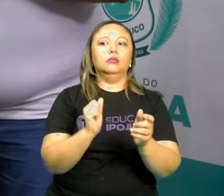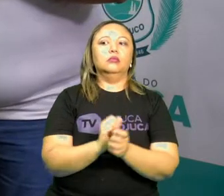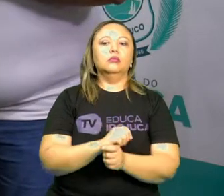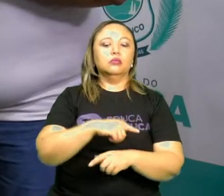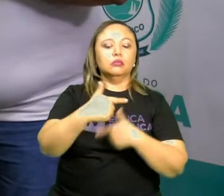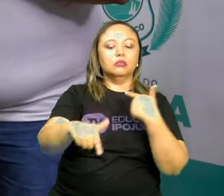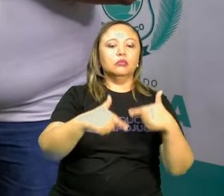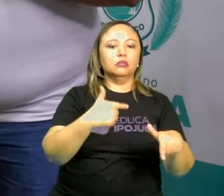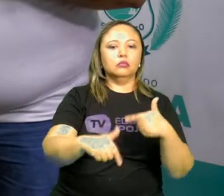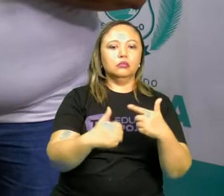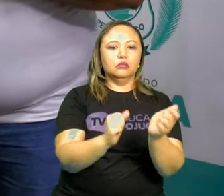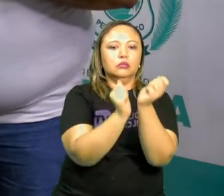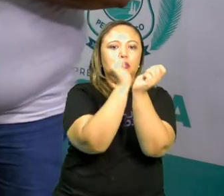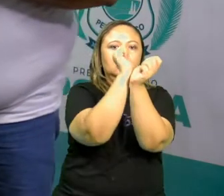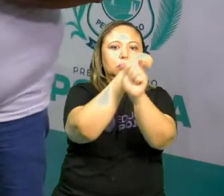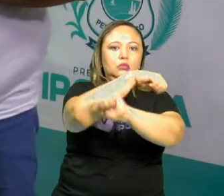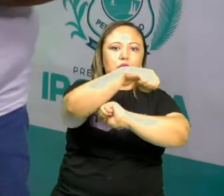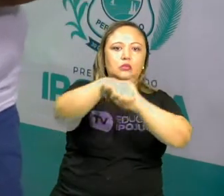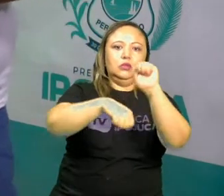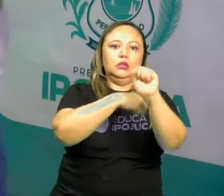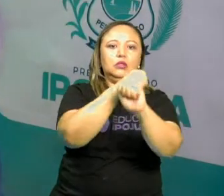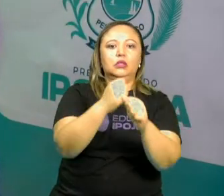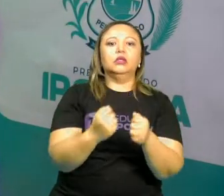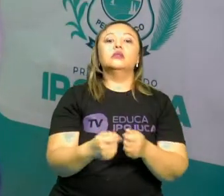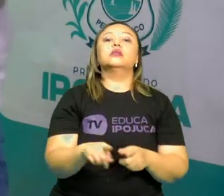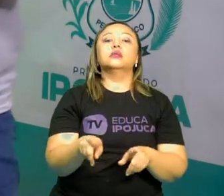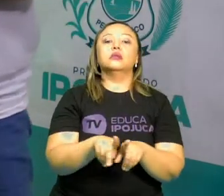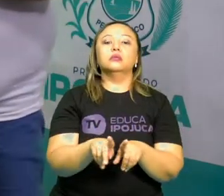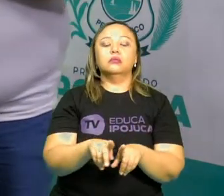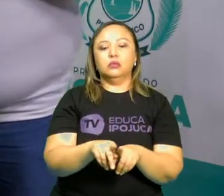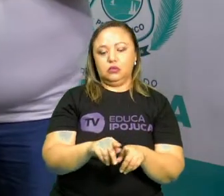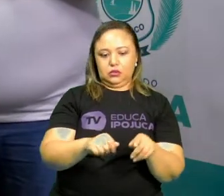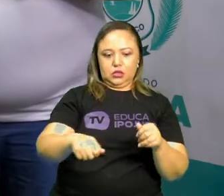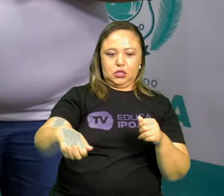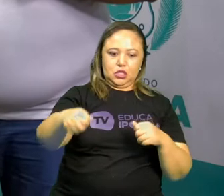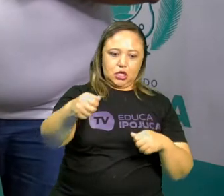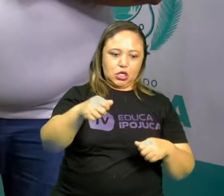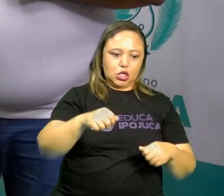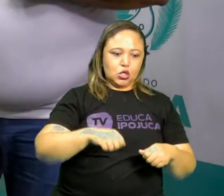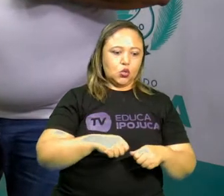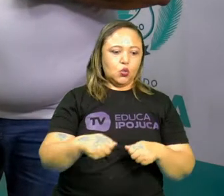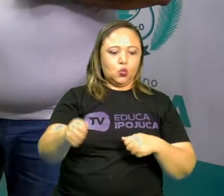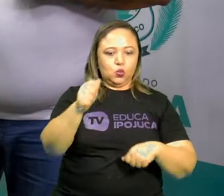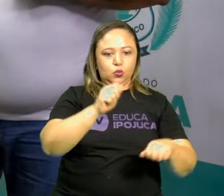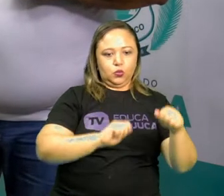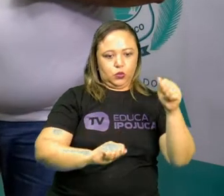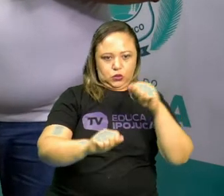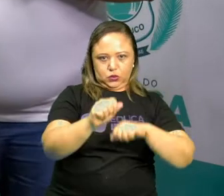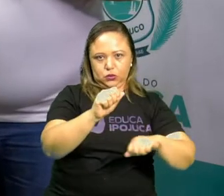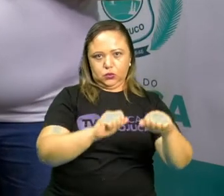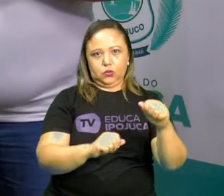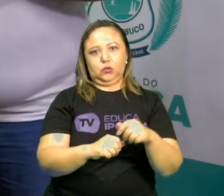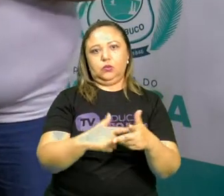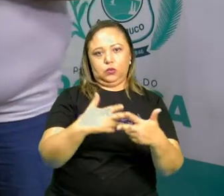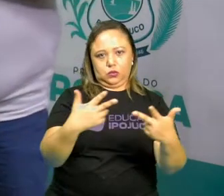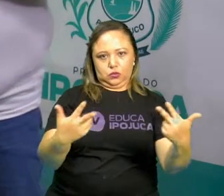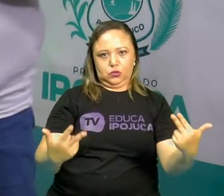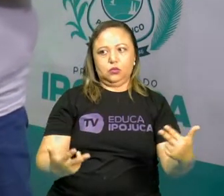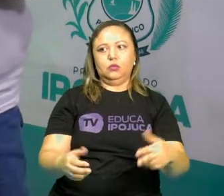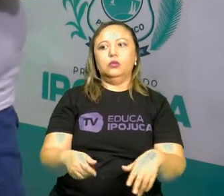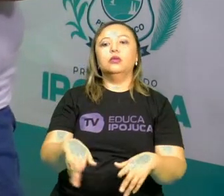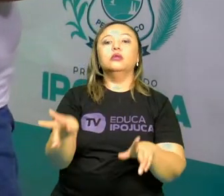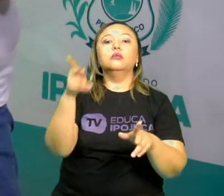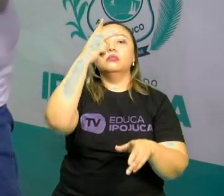do comércio de produtos agrícolas, minerais e de pessoas escravizadas. Atualmente,